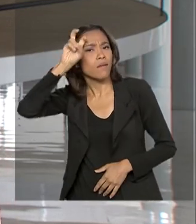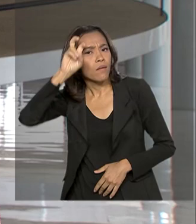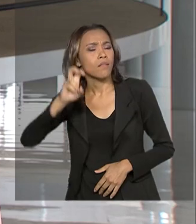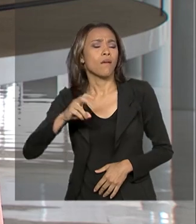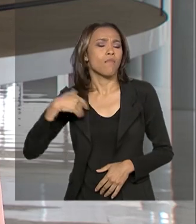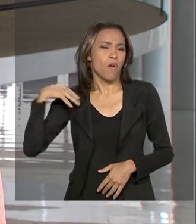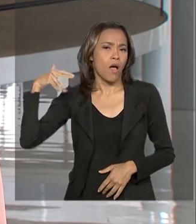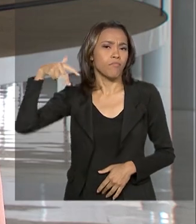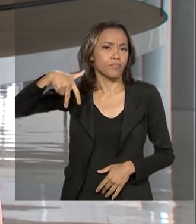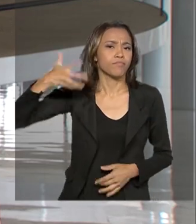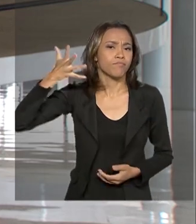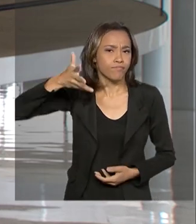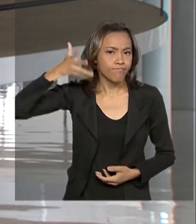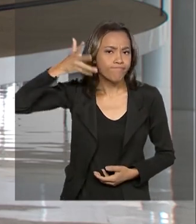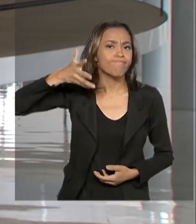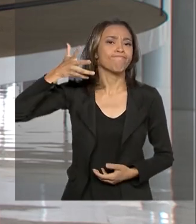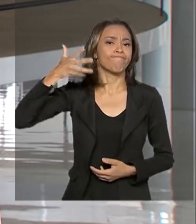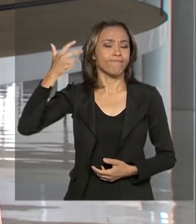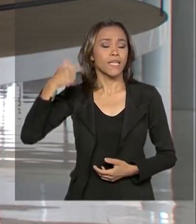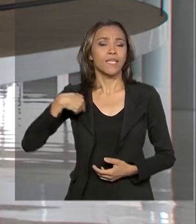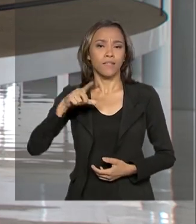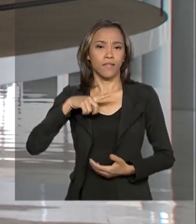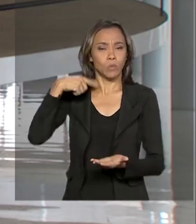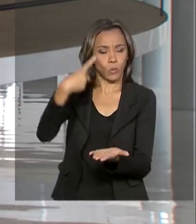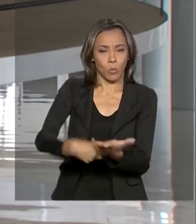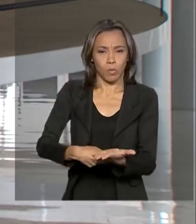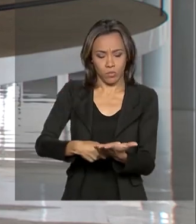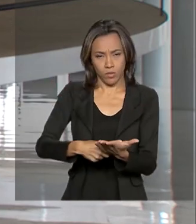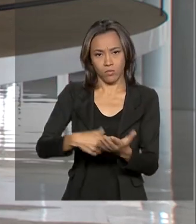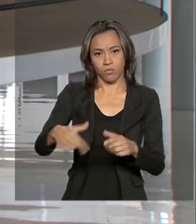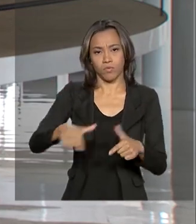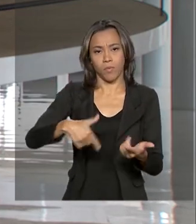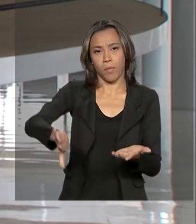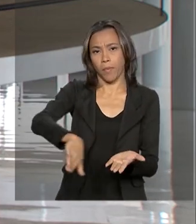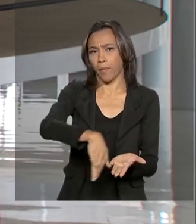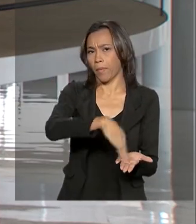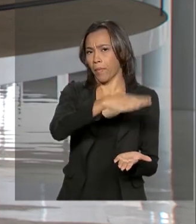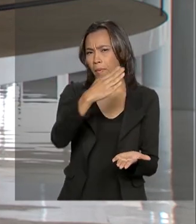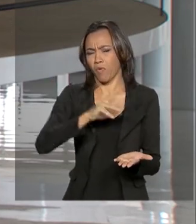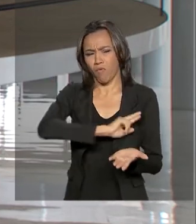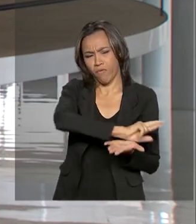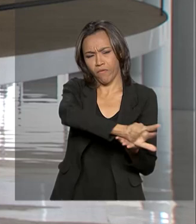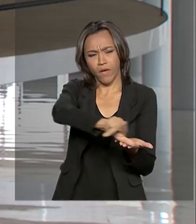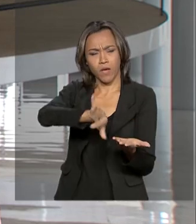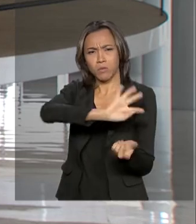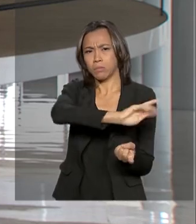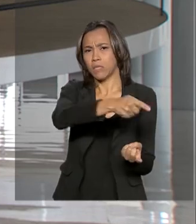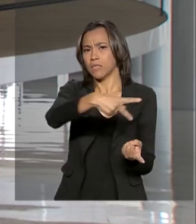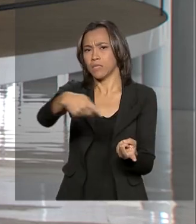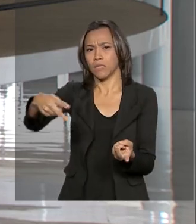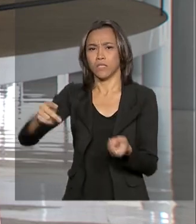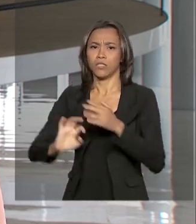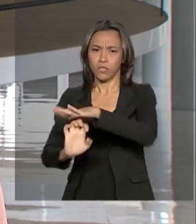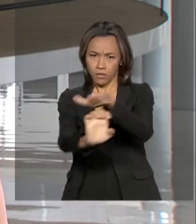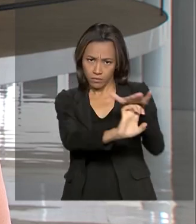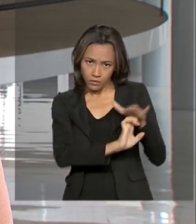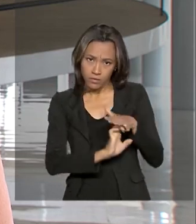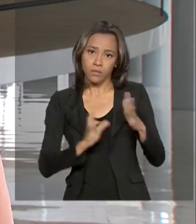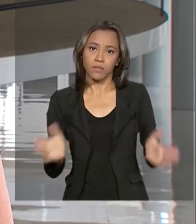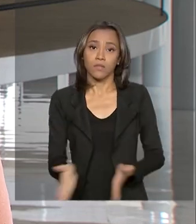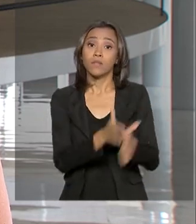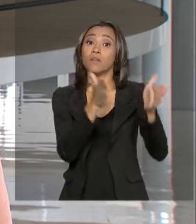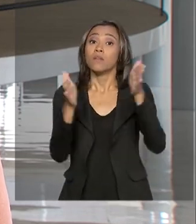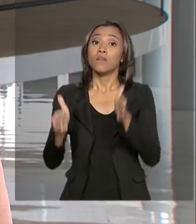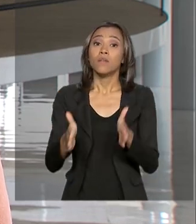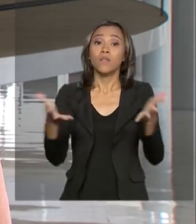fala em painéis e cumpre uma agenda de encontros com presidentes de multinacionais. E hoje o presidente Jair